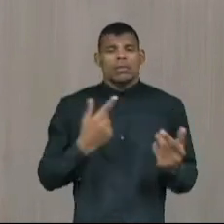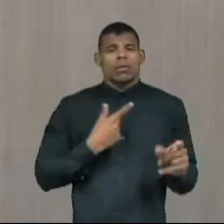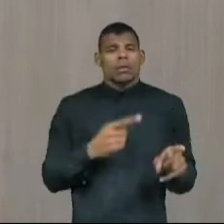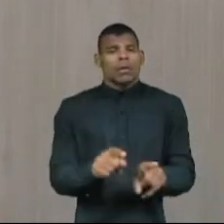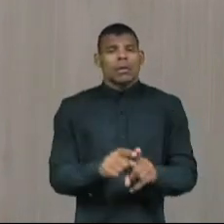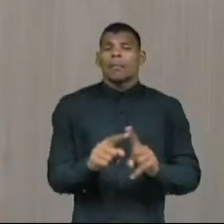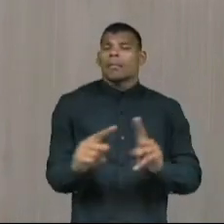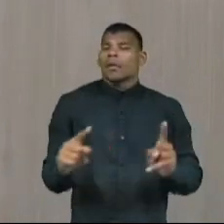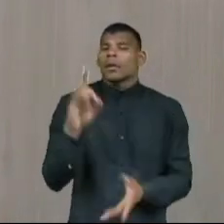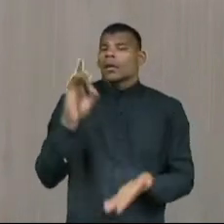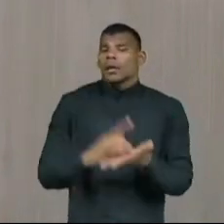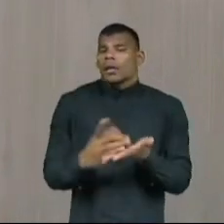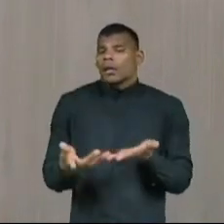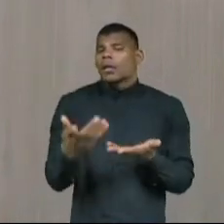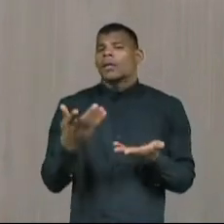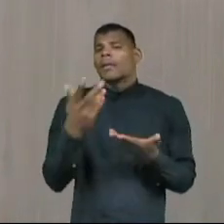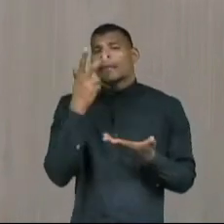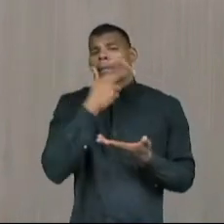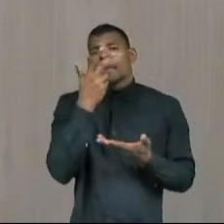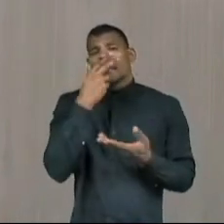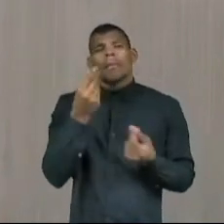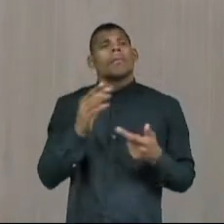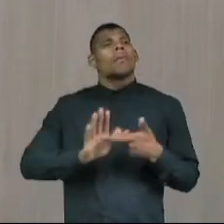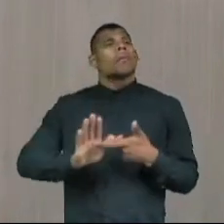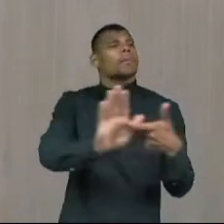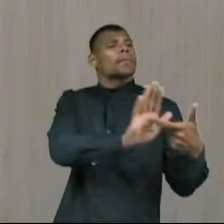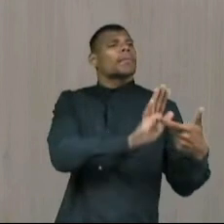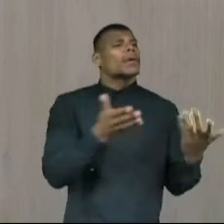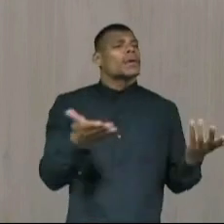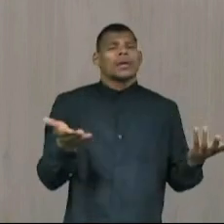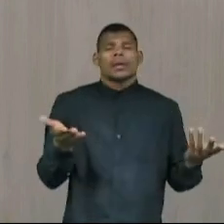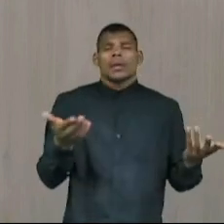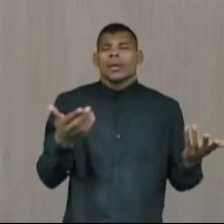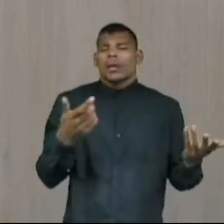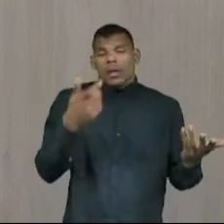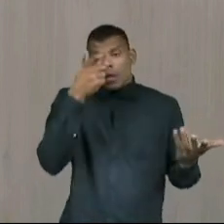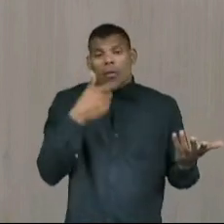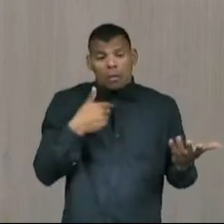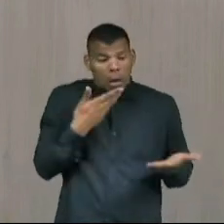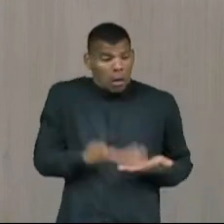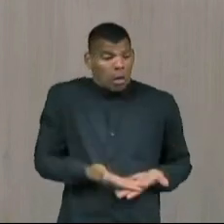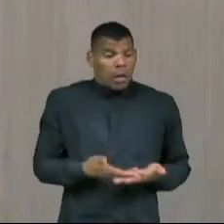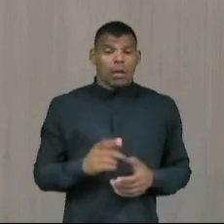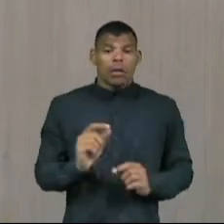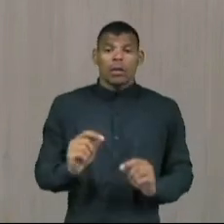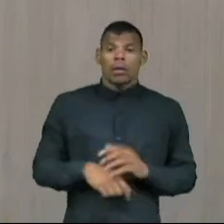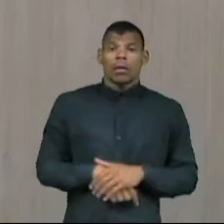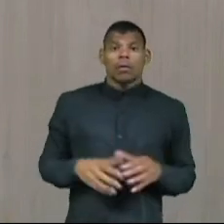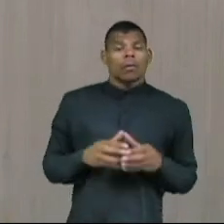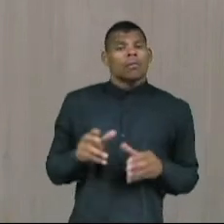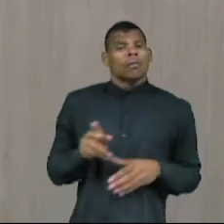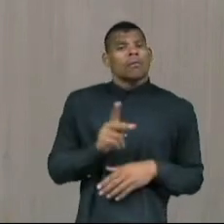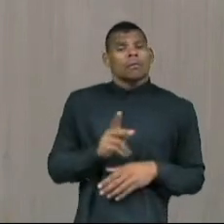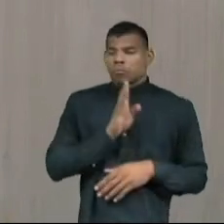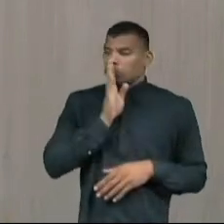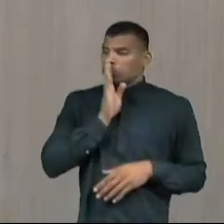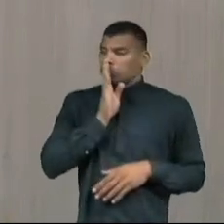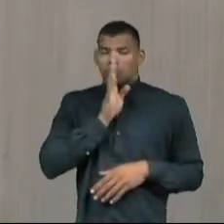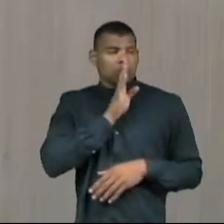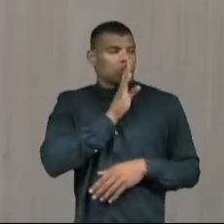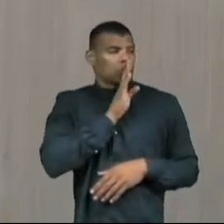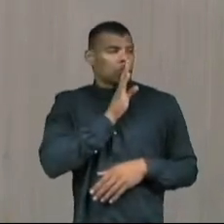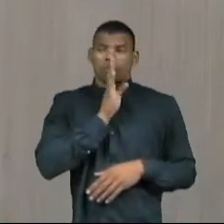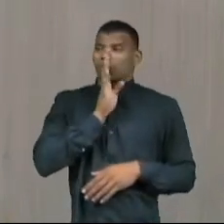dá satisfação e me impressiona, inclusive, a categoria está tão quieta.